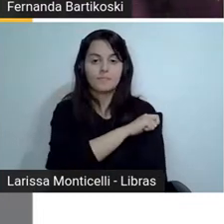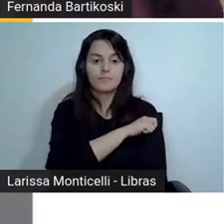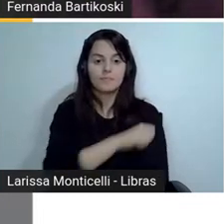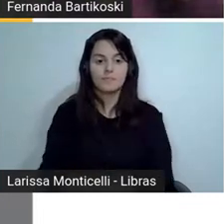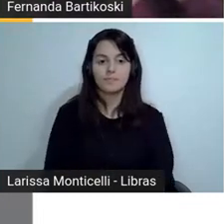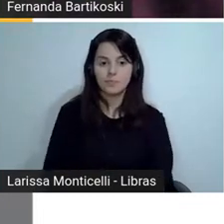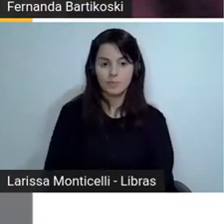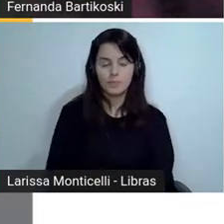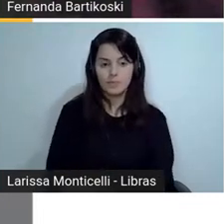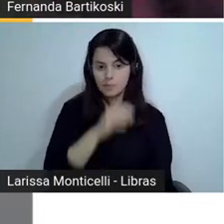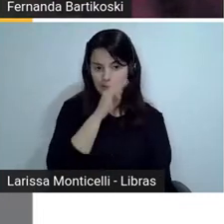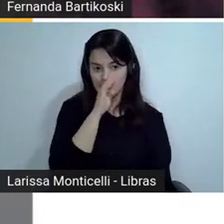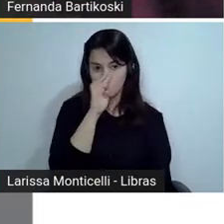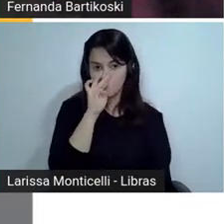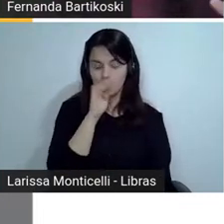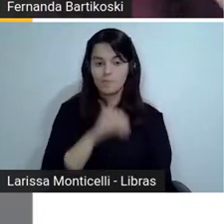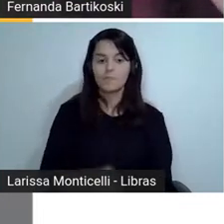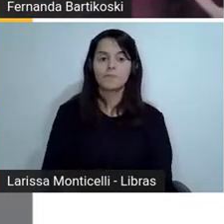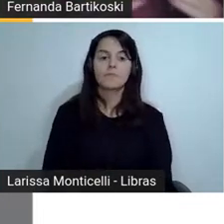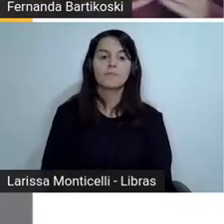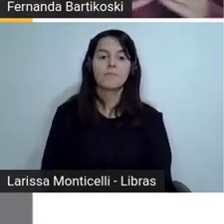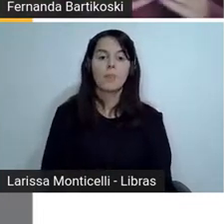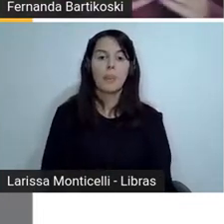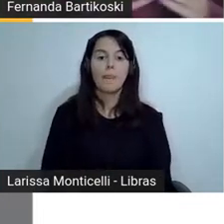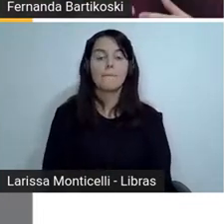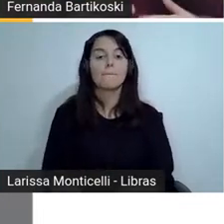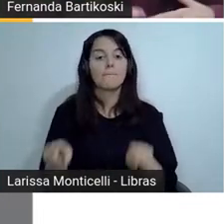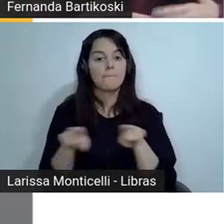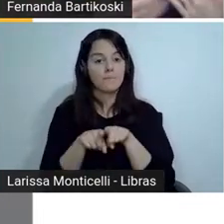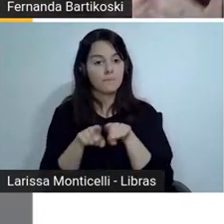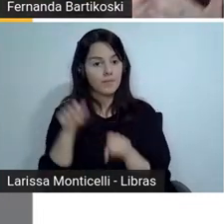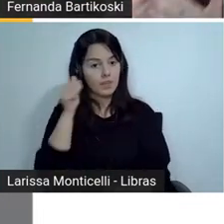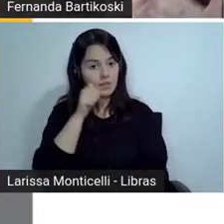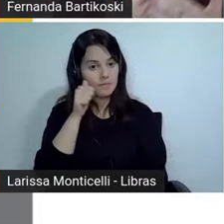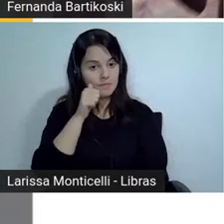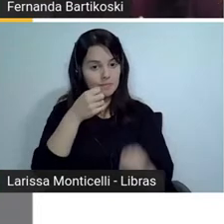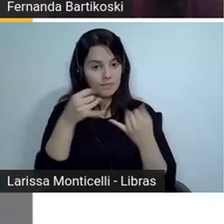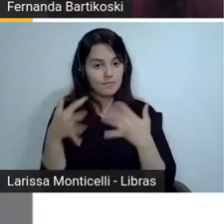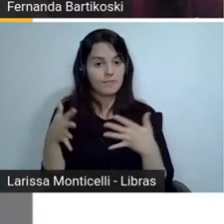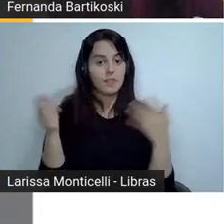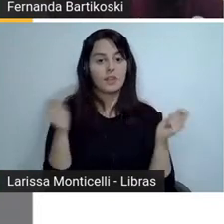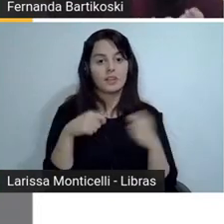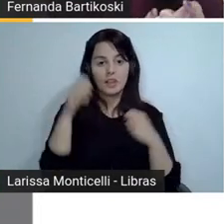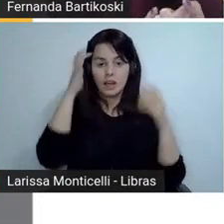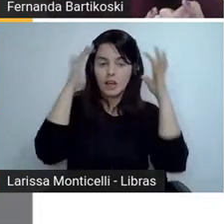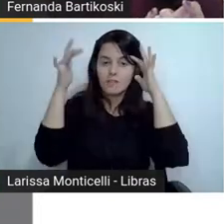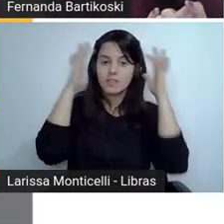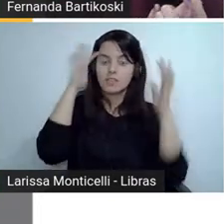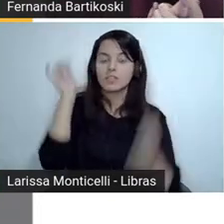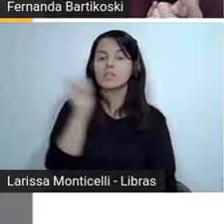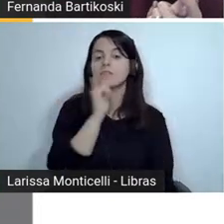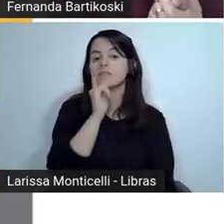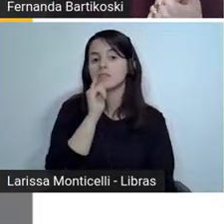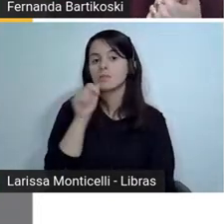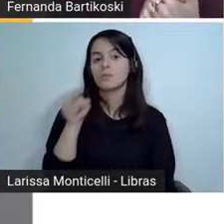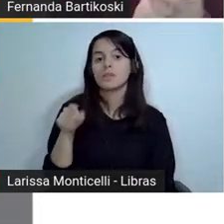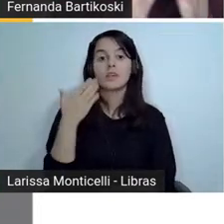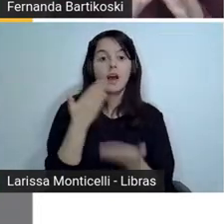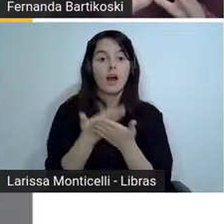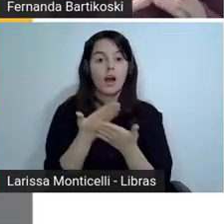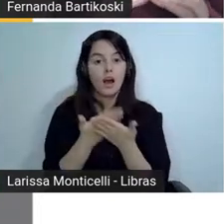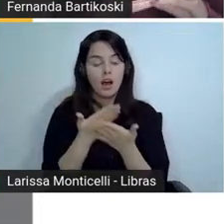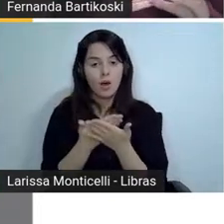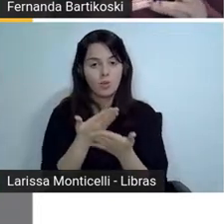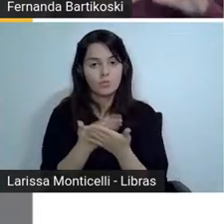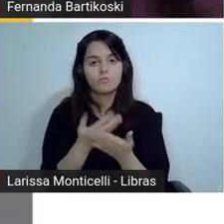aquela estrutura camônica né que é por ser pensada nessa aula estudada e a gente pode fazer isso a